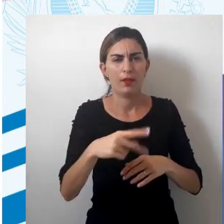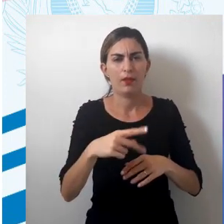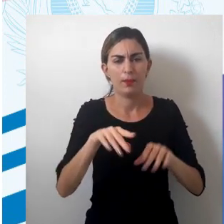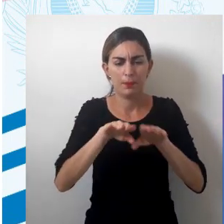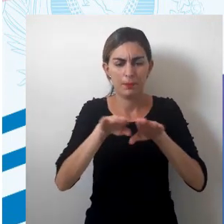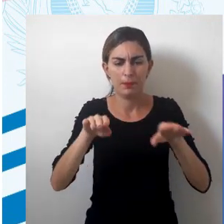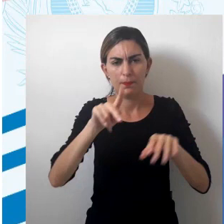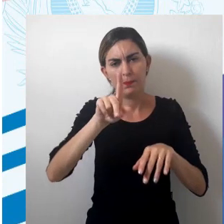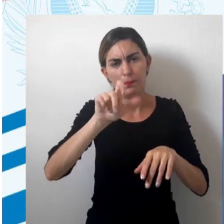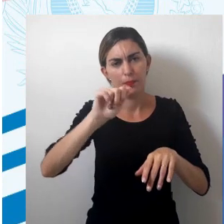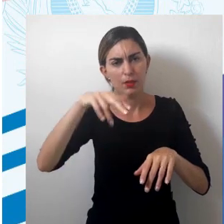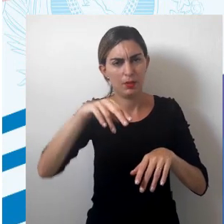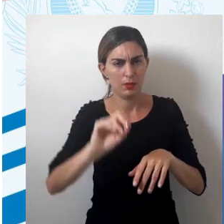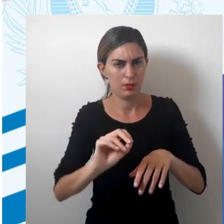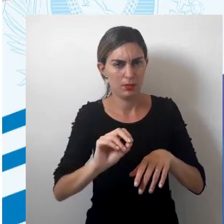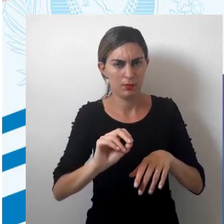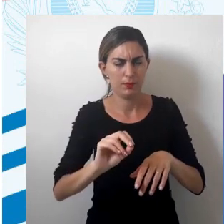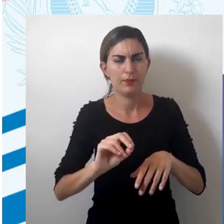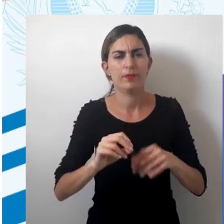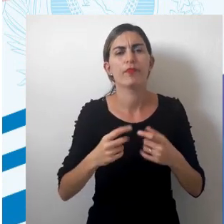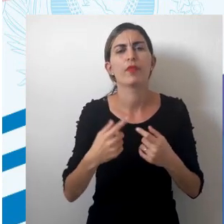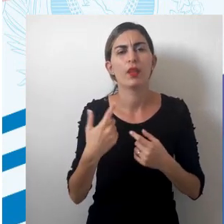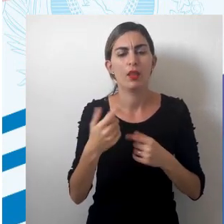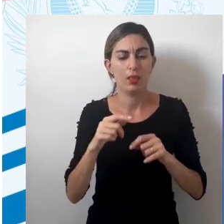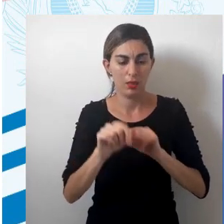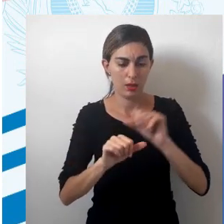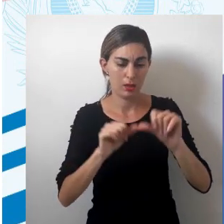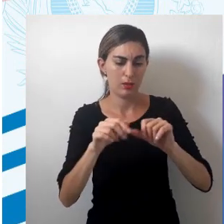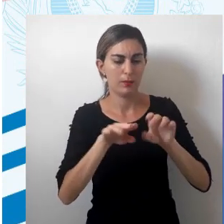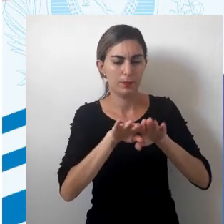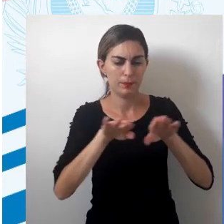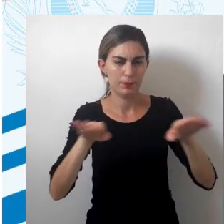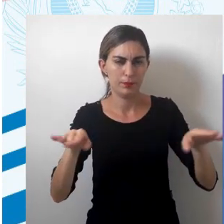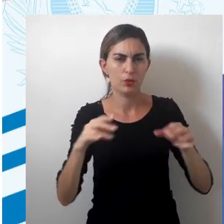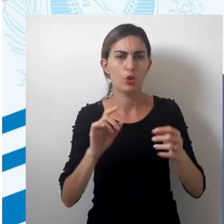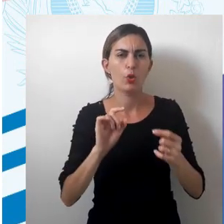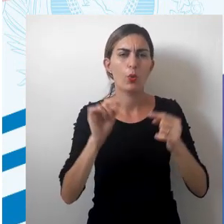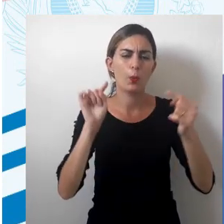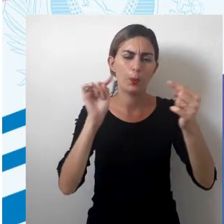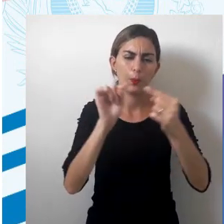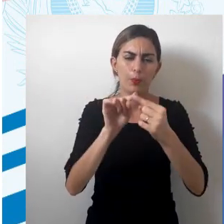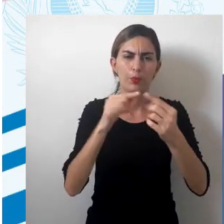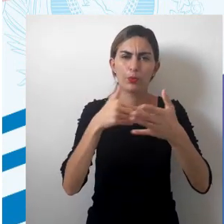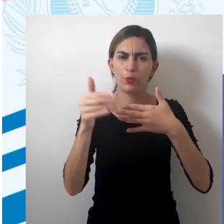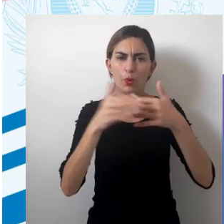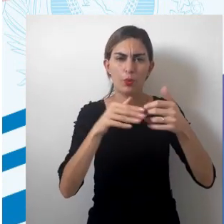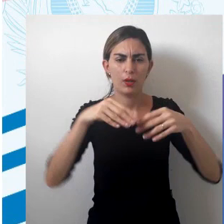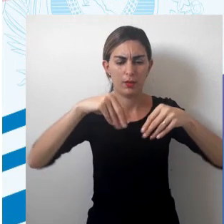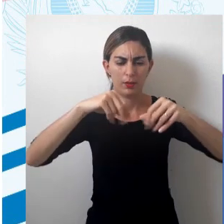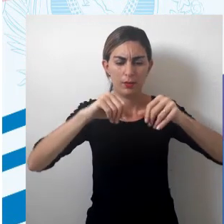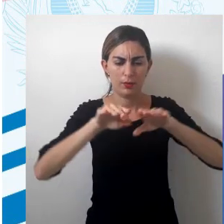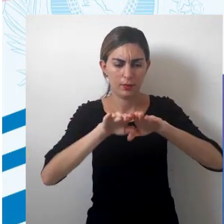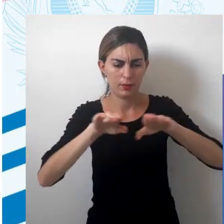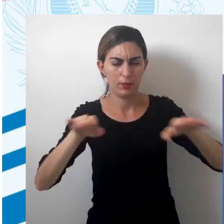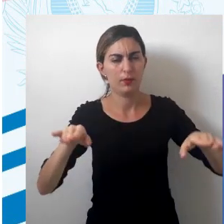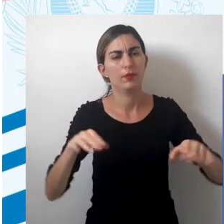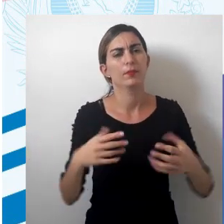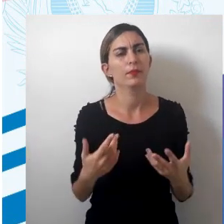superfície plana tangencia a esfera e, ao tangenciar a esfera, ela toca num ponto qualquer da superfície.